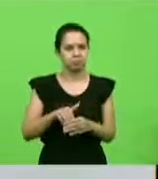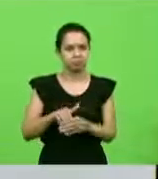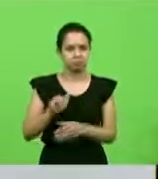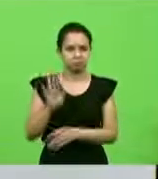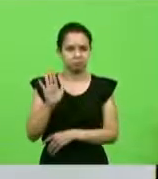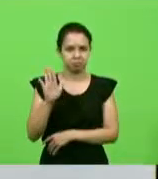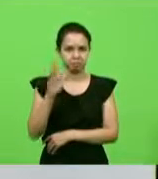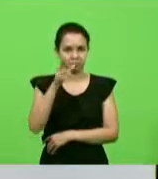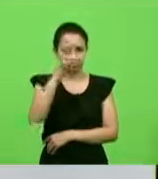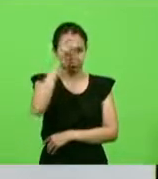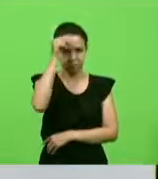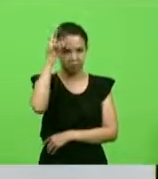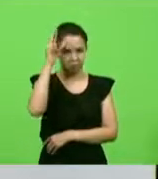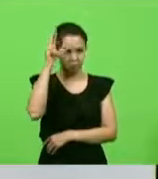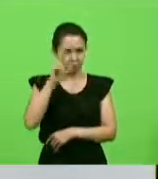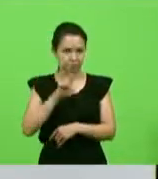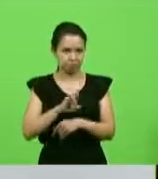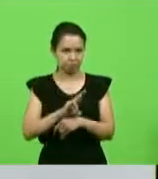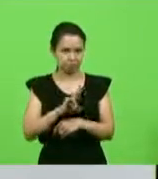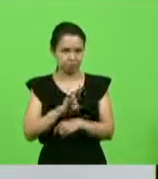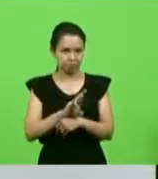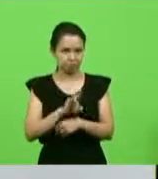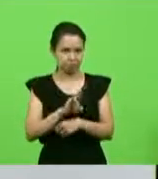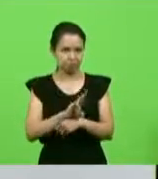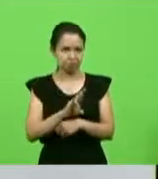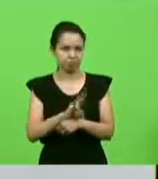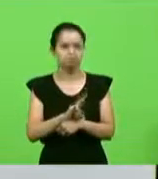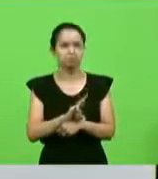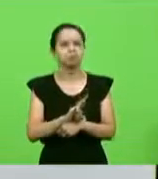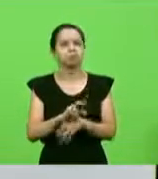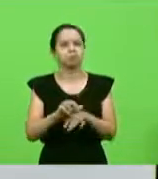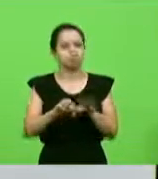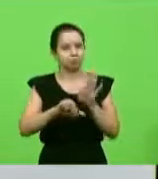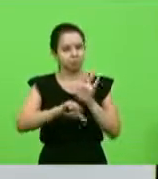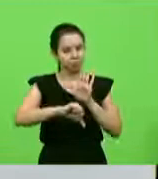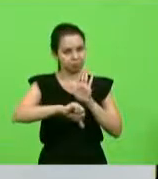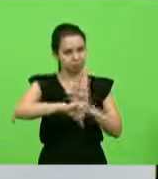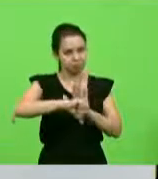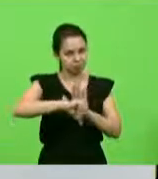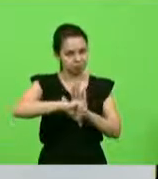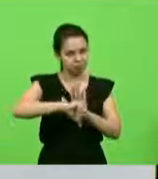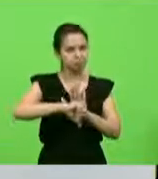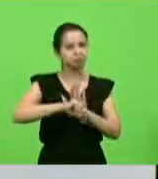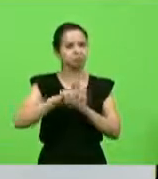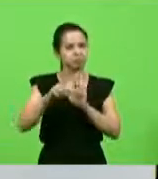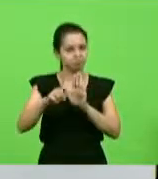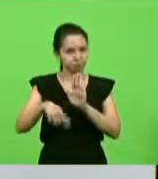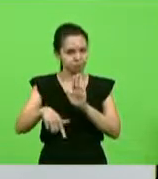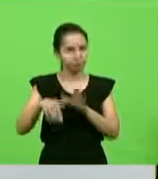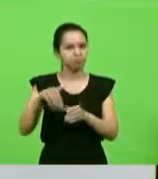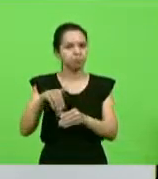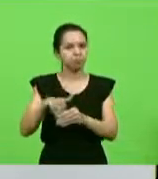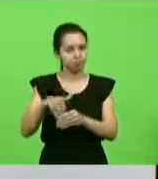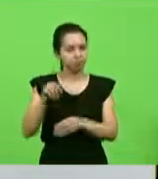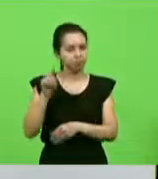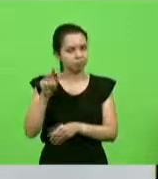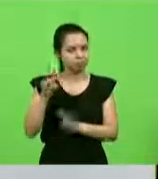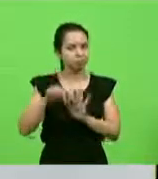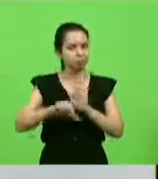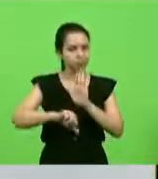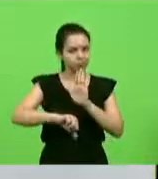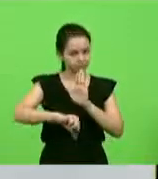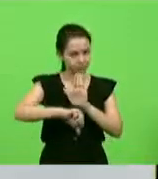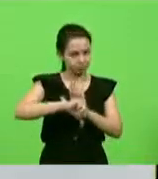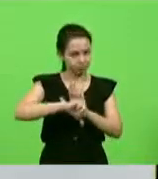Comando, um peso, crime eleitoral, não sou eu que estou dizendo, é a lei, crime eleitoral, ele fez crime eleitoral